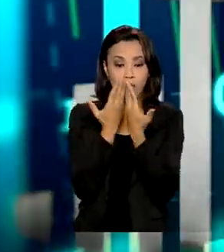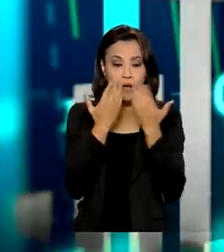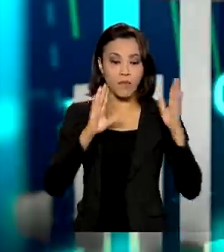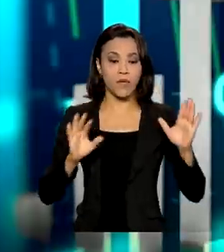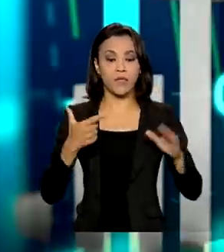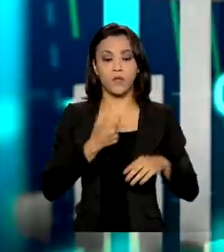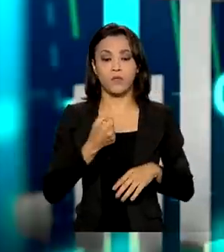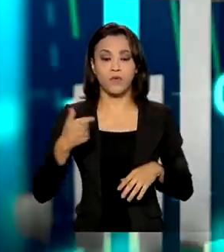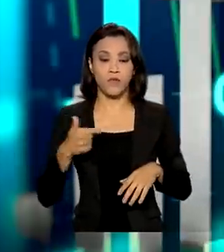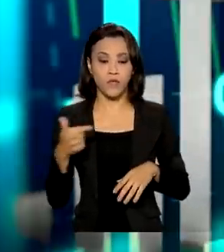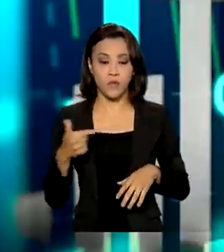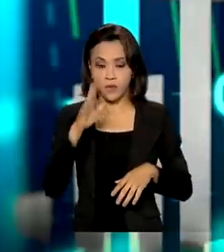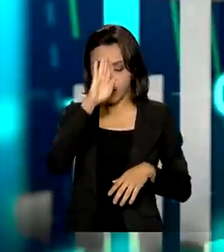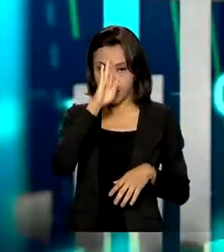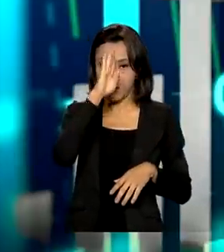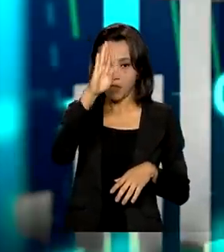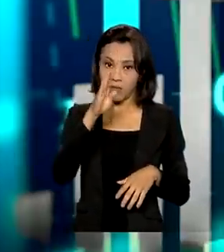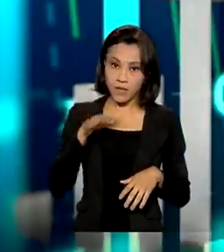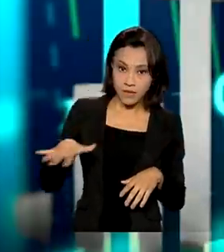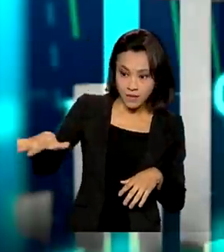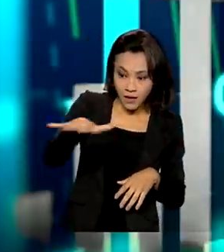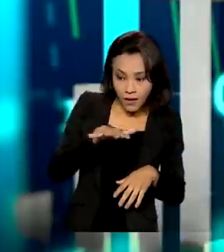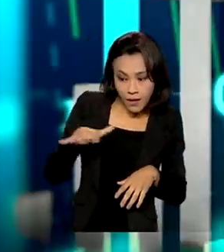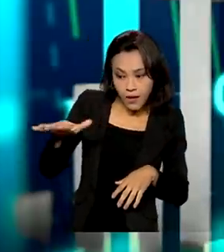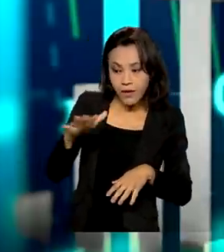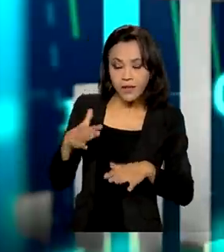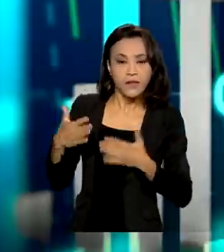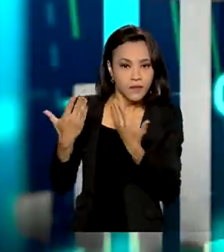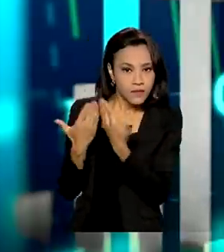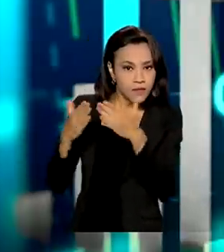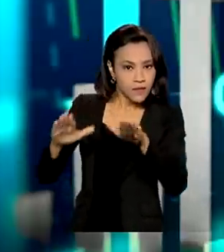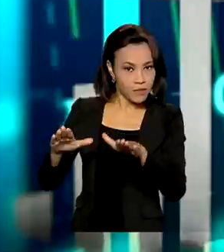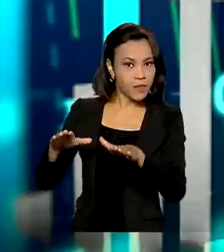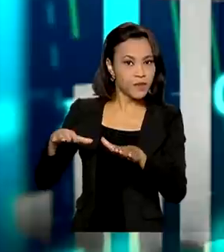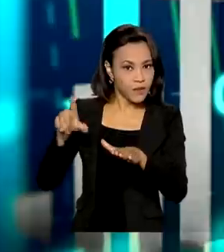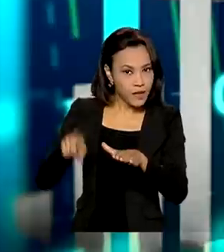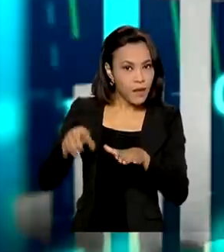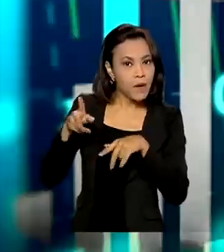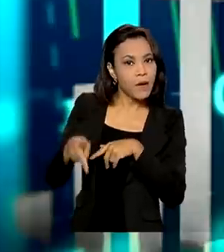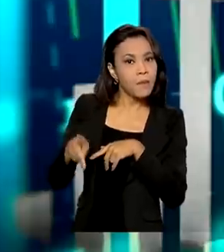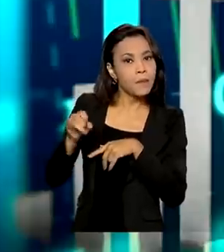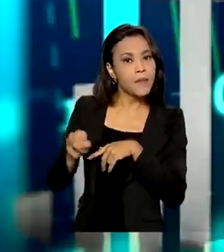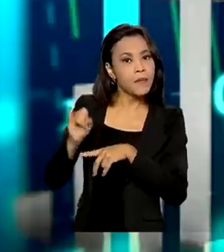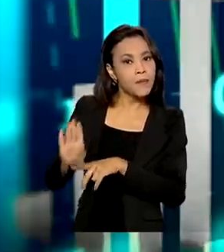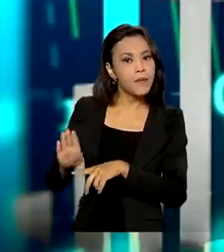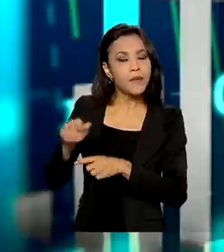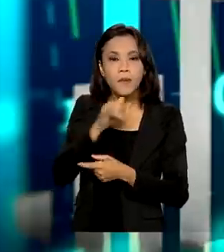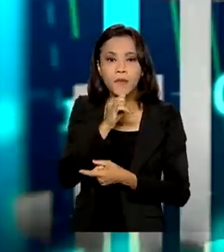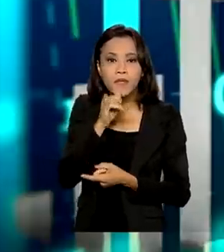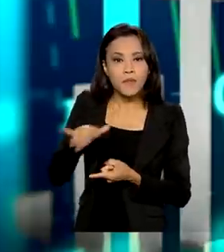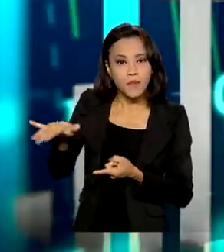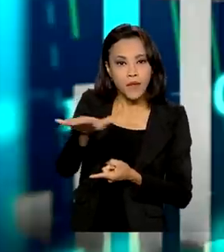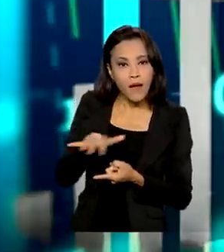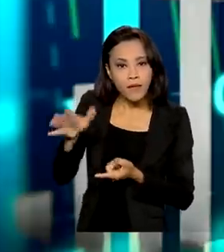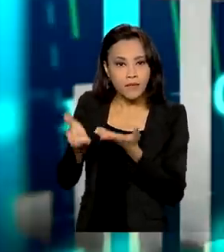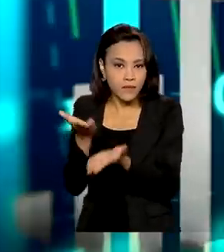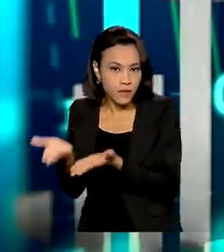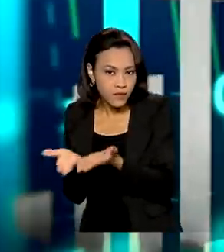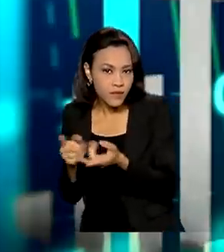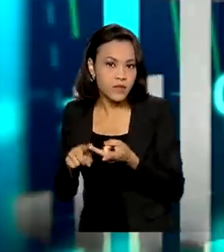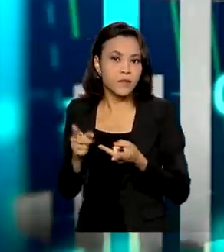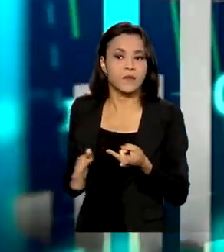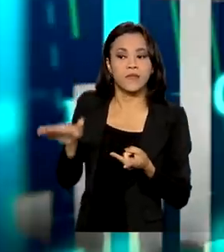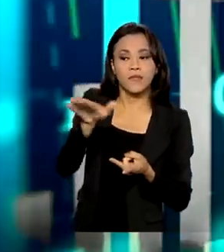principais áreas são as áreas que têm uma maior representatividade no PIB, o que é natural, como o setor de serviços e o